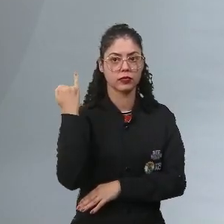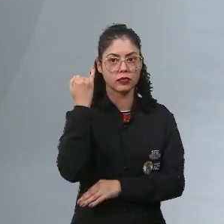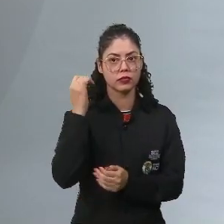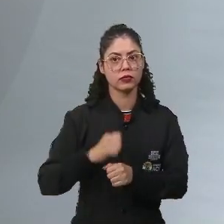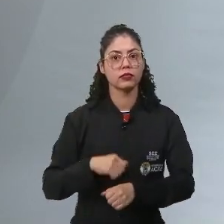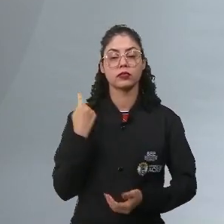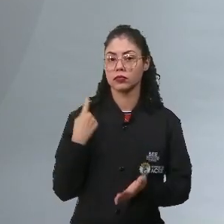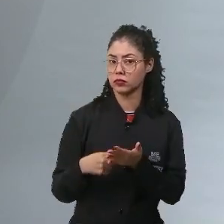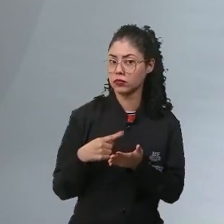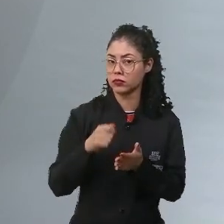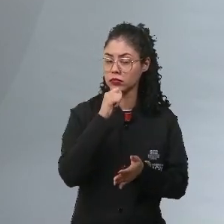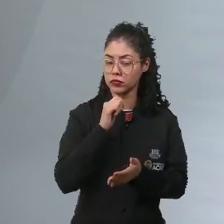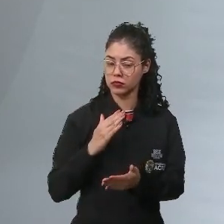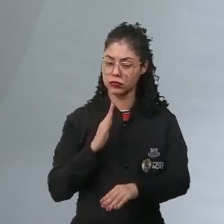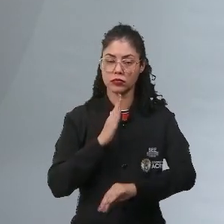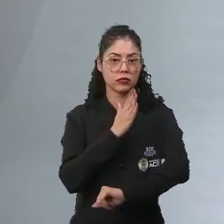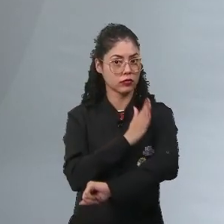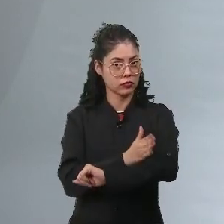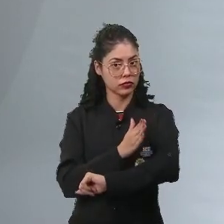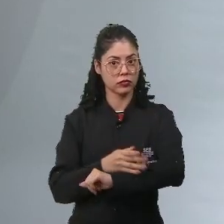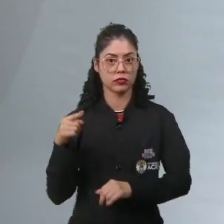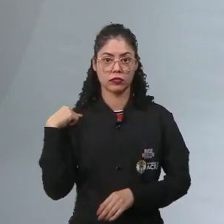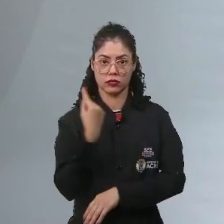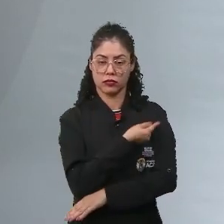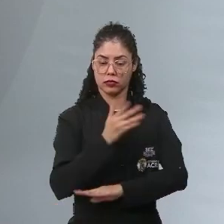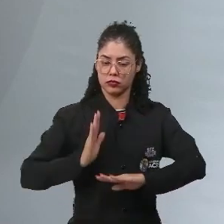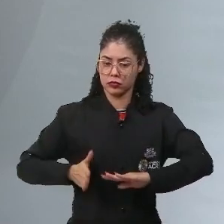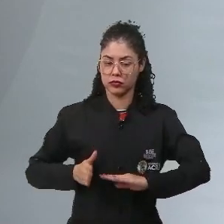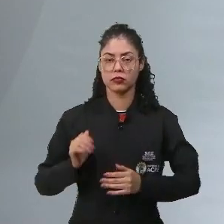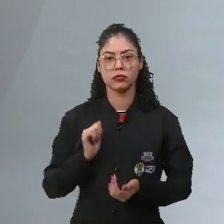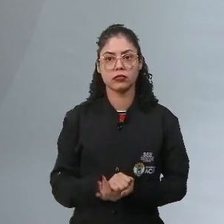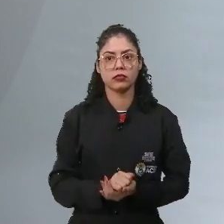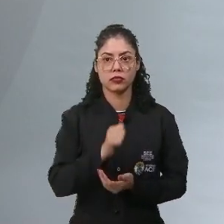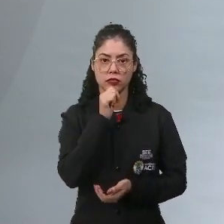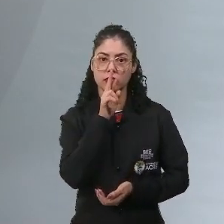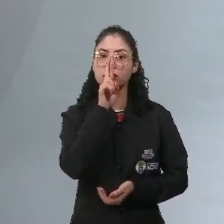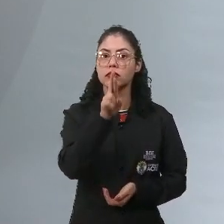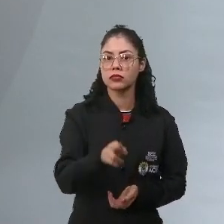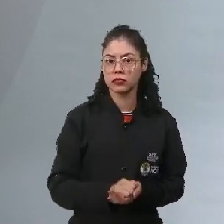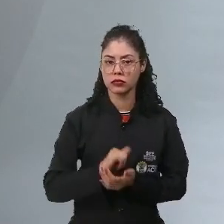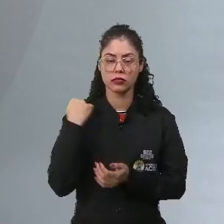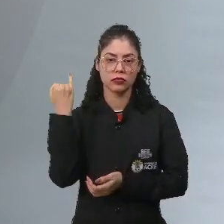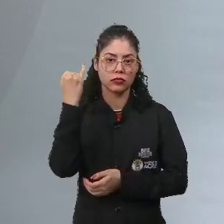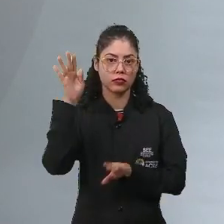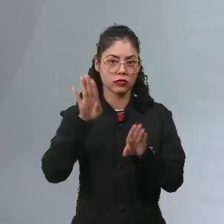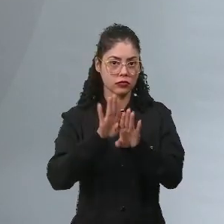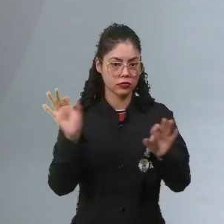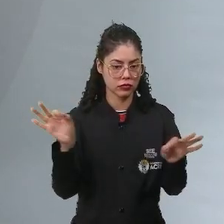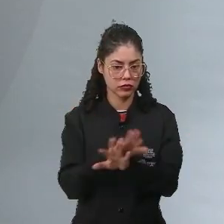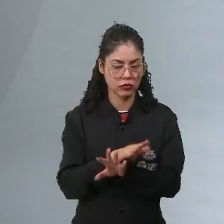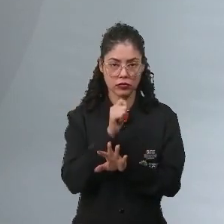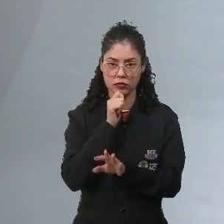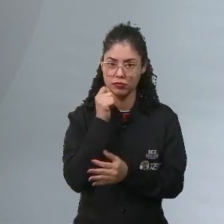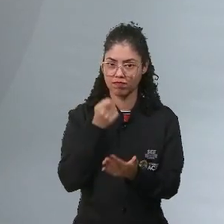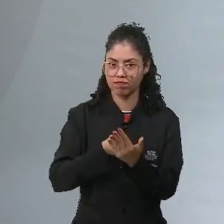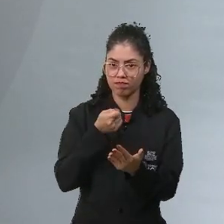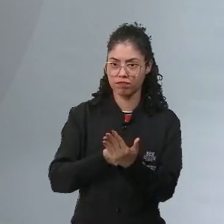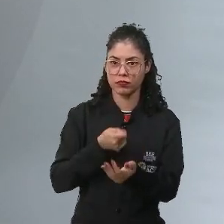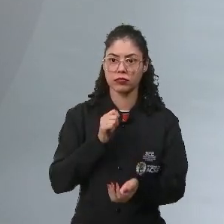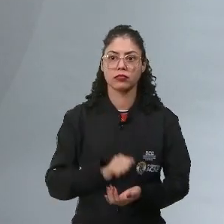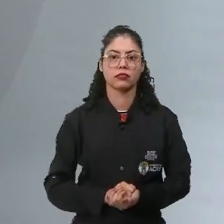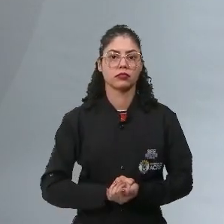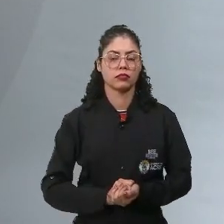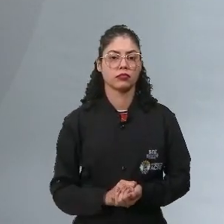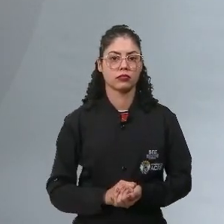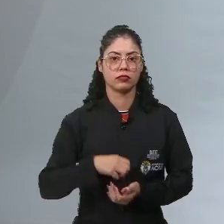ela é o marco da Idade Contemporânea, a idade que nós estamos agora. E ela vai ter um resultado muito importante porque vai acabar com o antigo regime, o